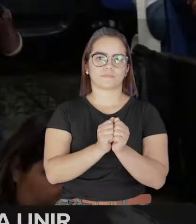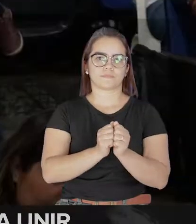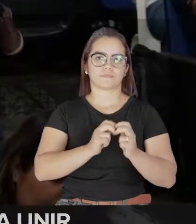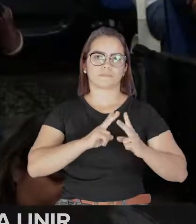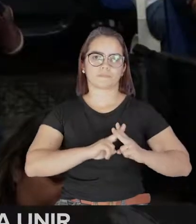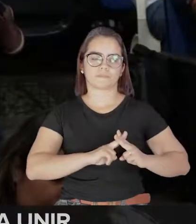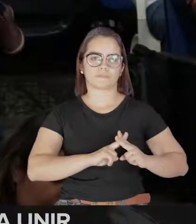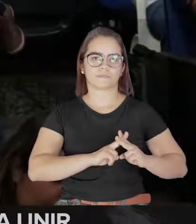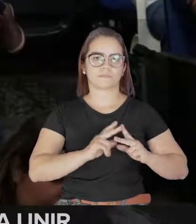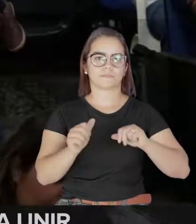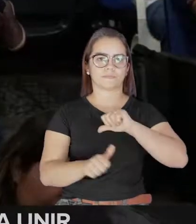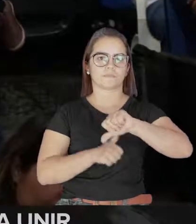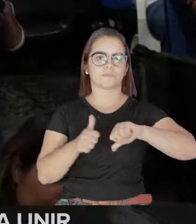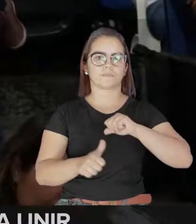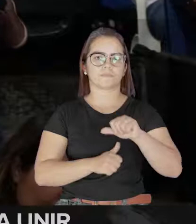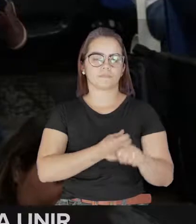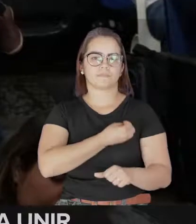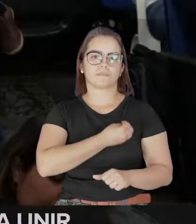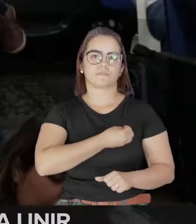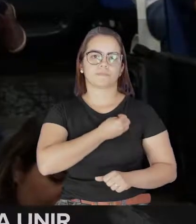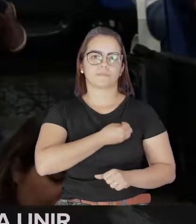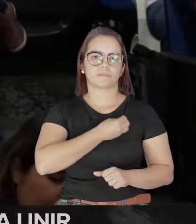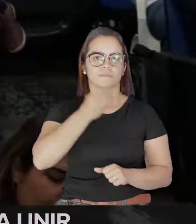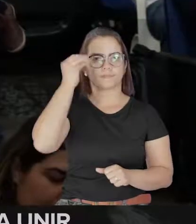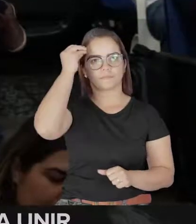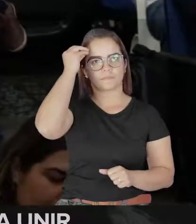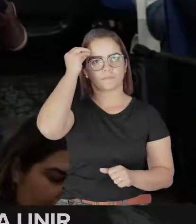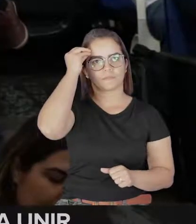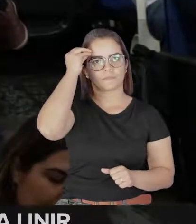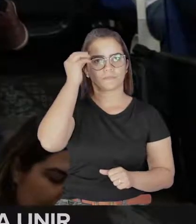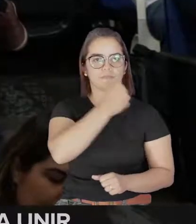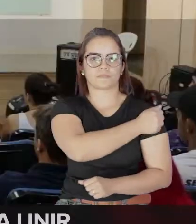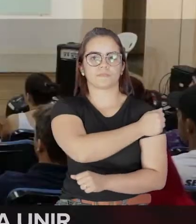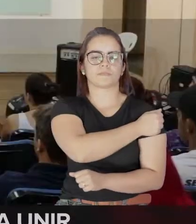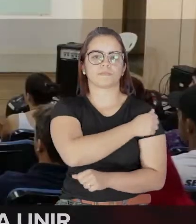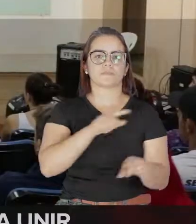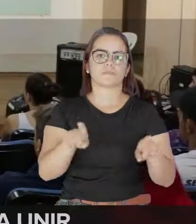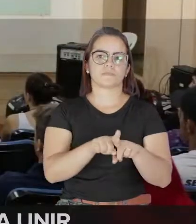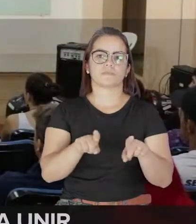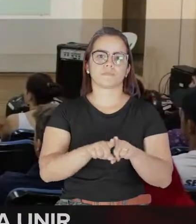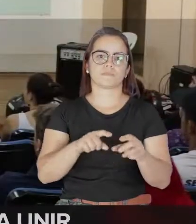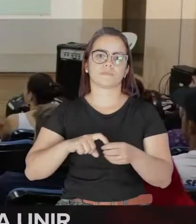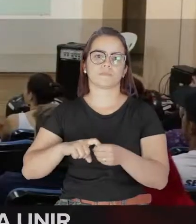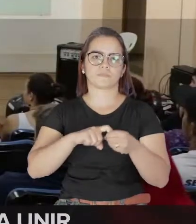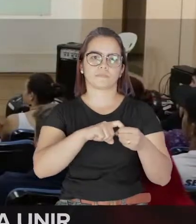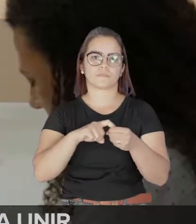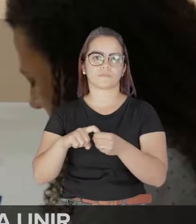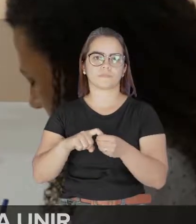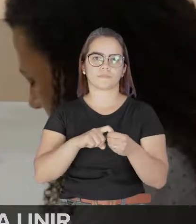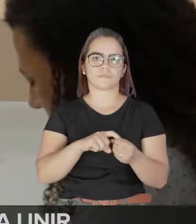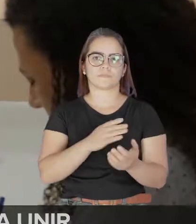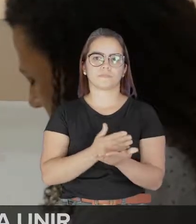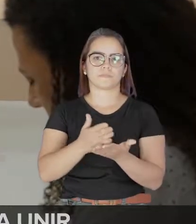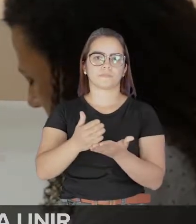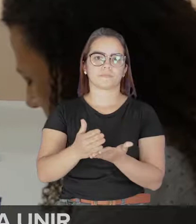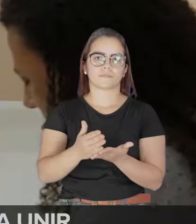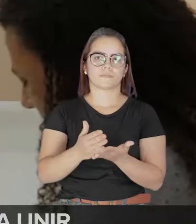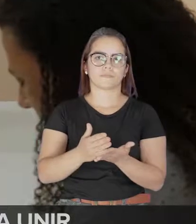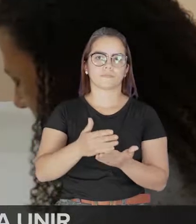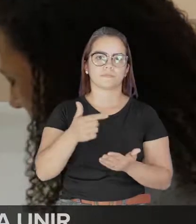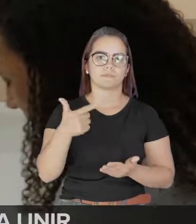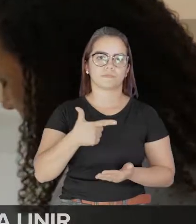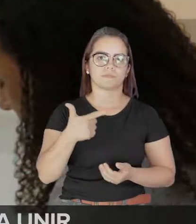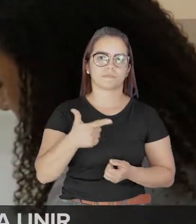ajudem na melhoria da saúde mental dos acadêmicos e trabalhar com instituições parceiras. As ações do projeto devem ter início a partir do segundo